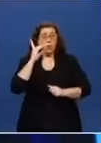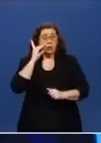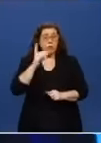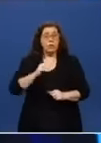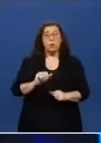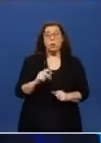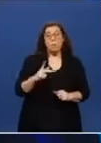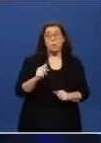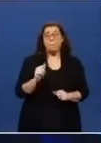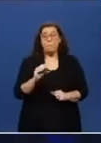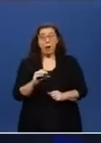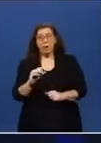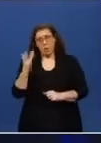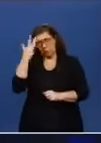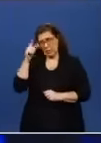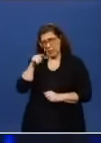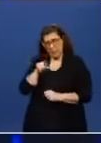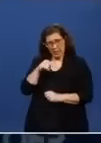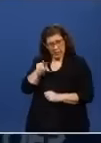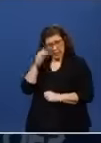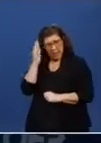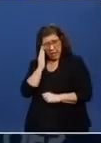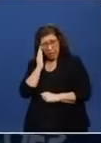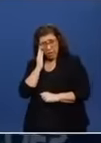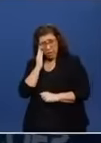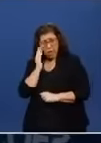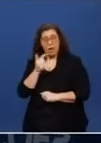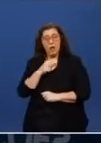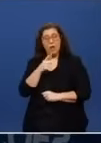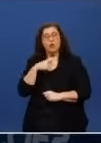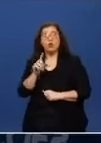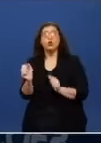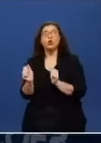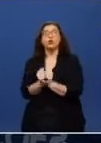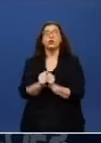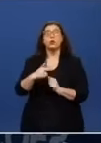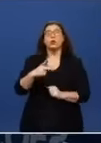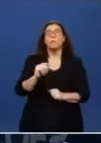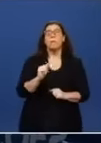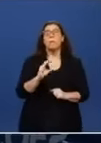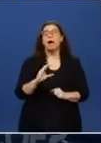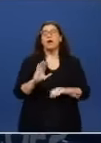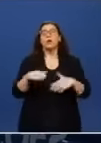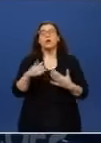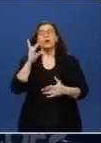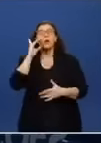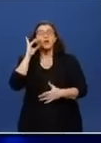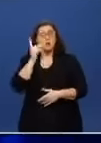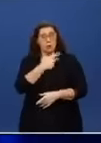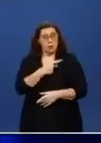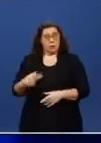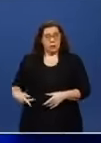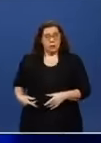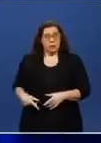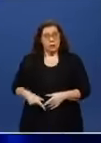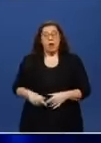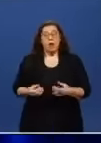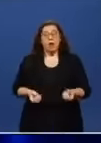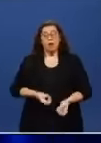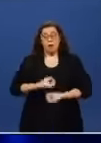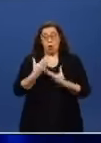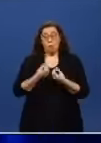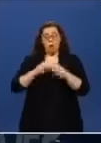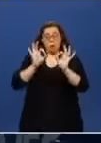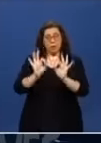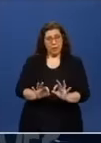trabalhou com a Dilma, não sei se vocês sabem. Ele foi no PAC quando a Dilma era presidente da República. O dado concreto, Bolsonaro, é o